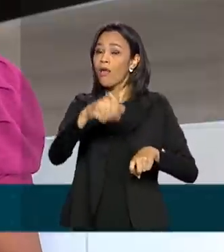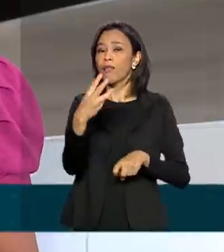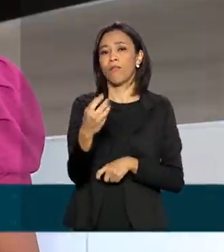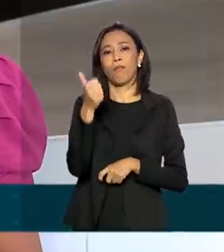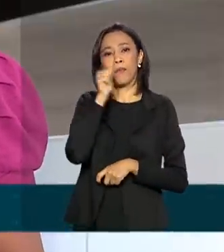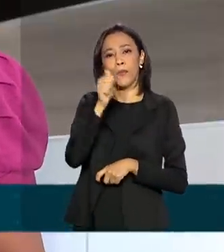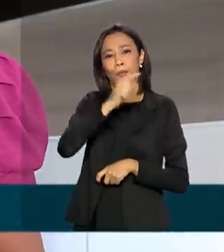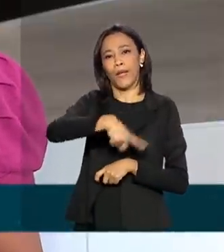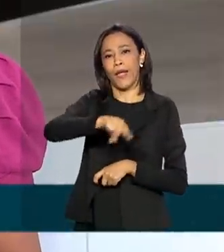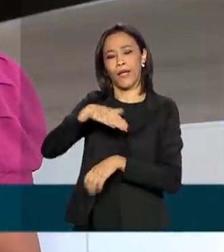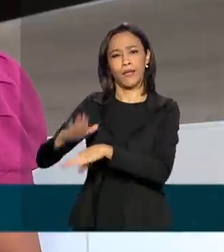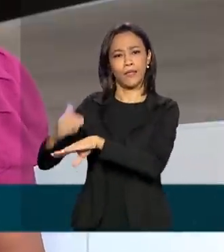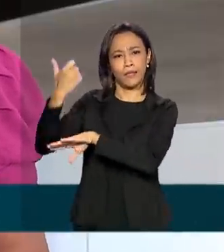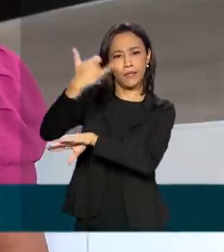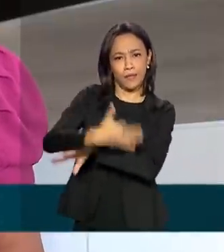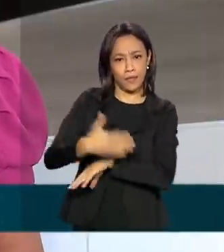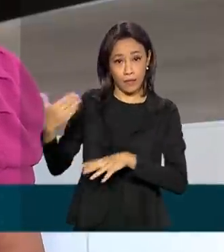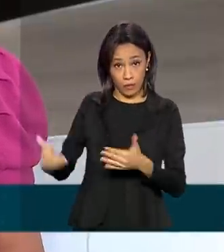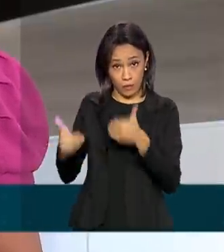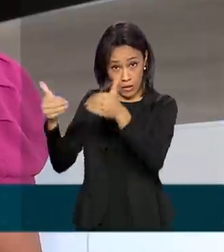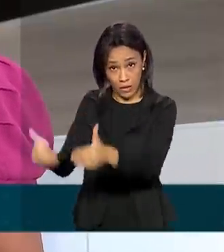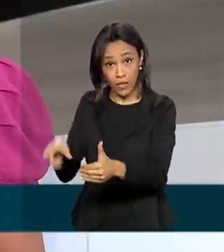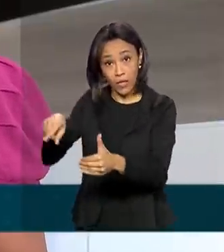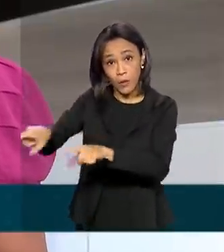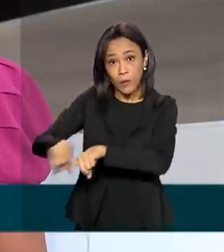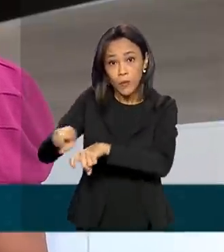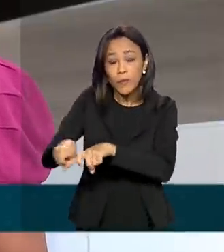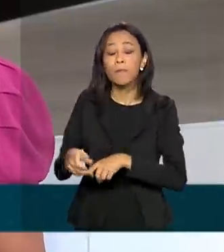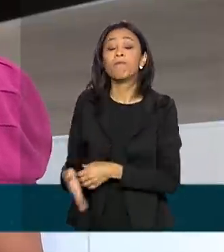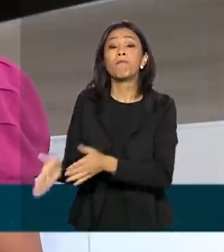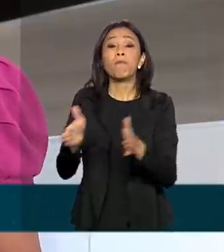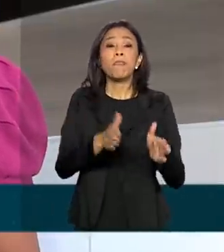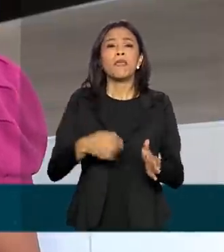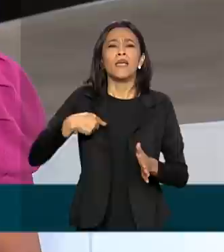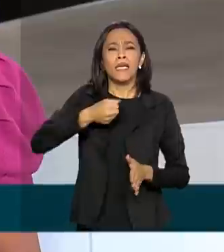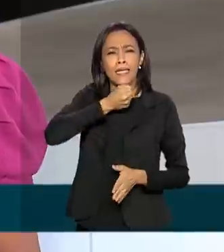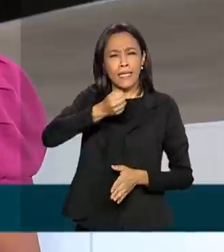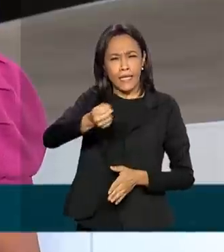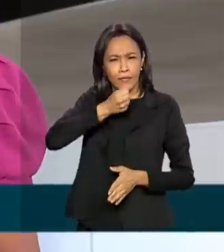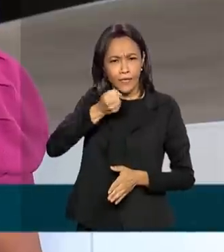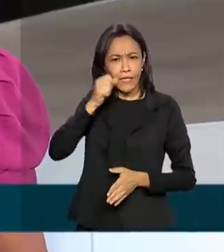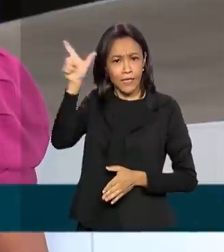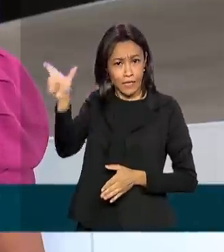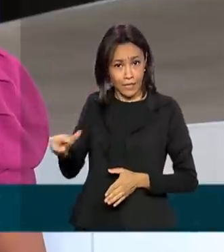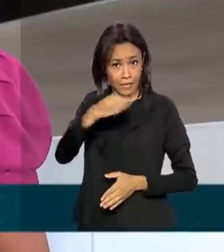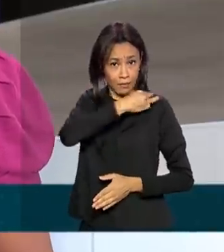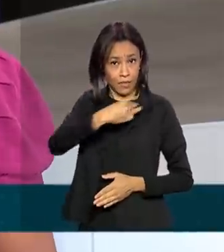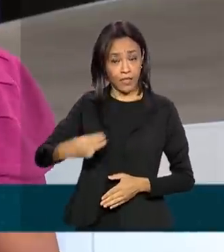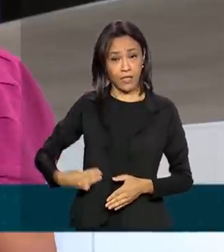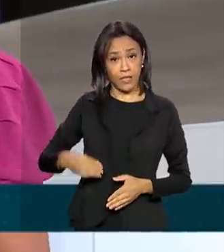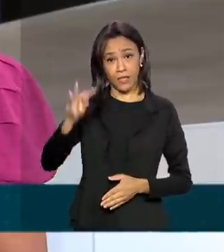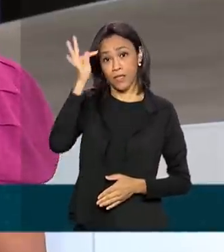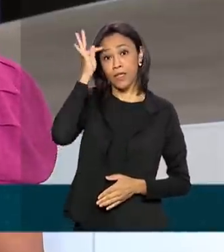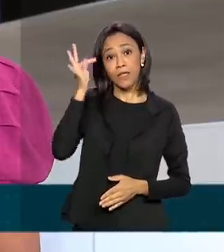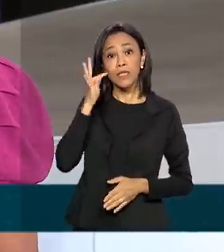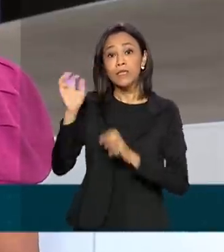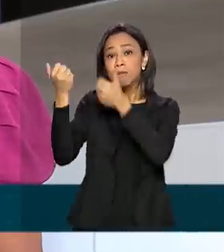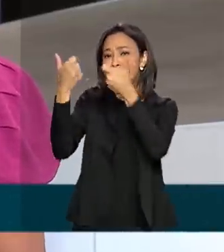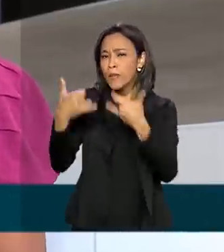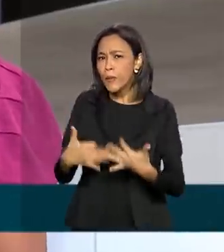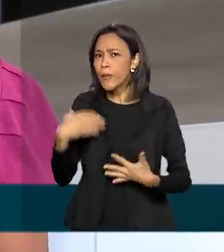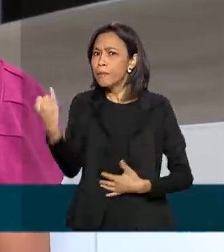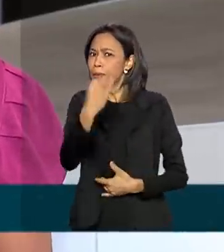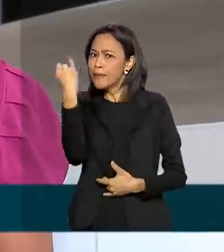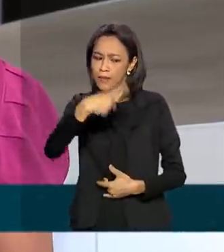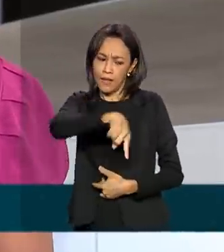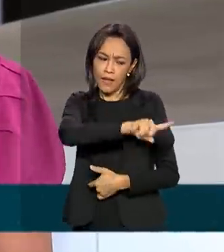acordo com o Ministério da Agricultura. E em entrevista à nossa equipe, a ministra Tereza Cristina comentou sobre a importância dessas